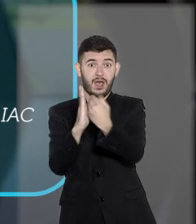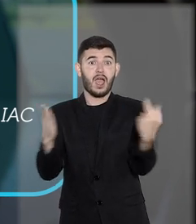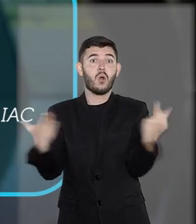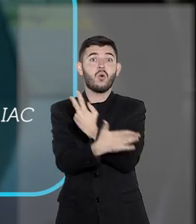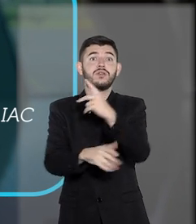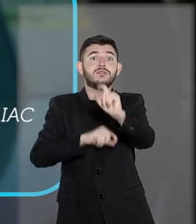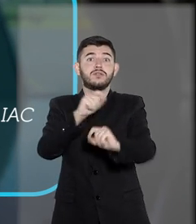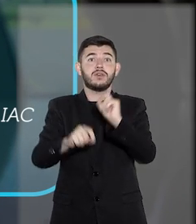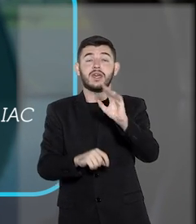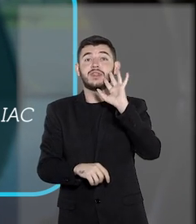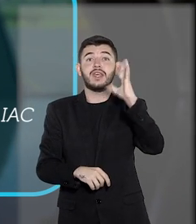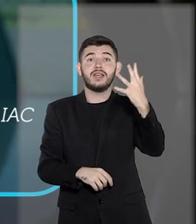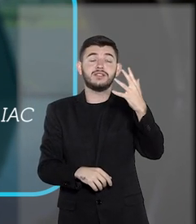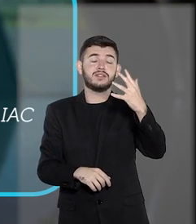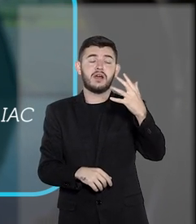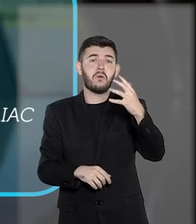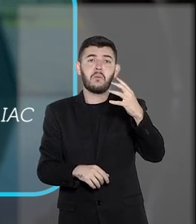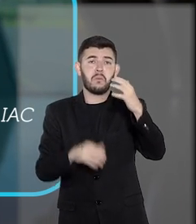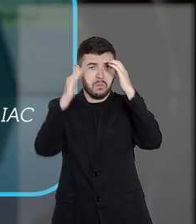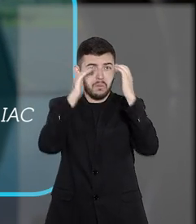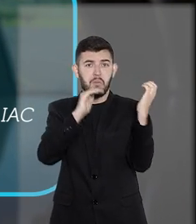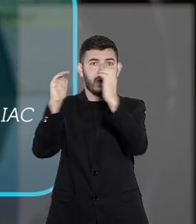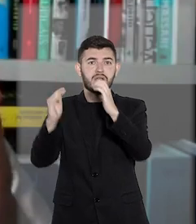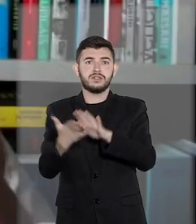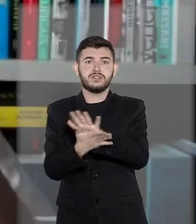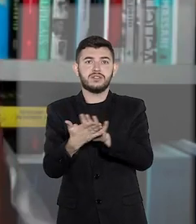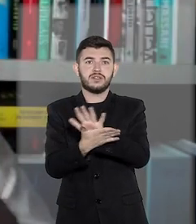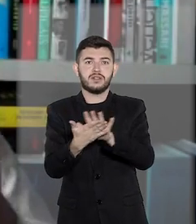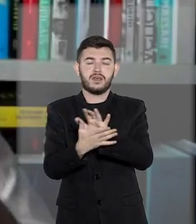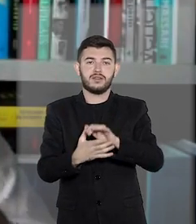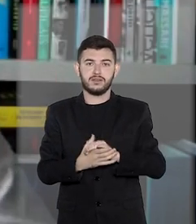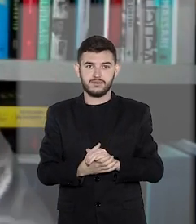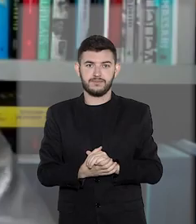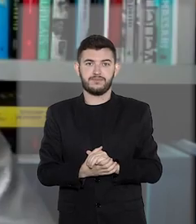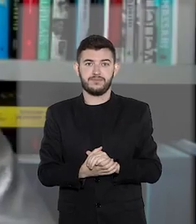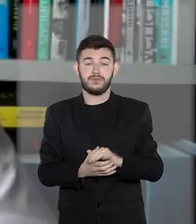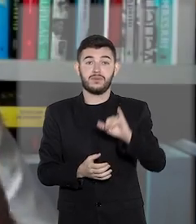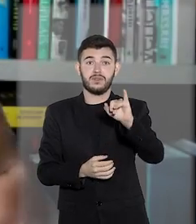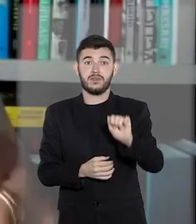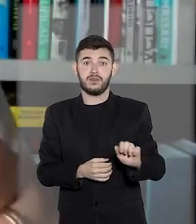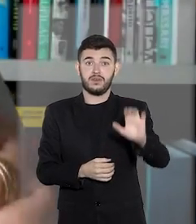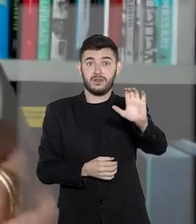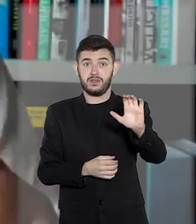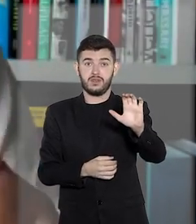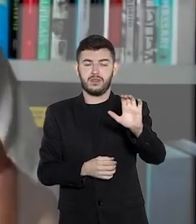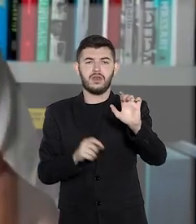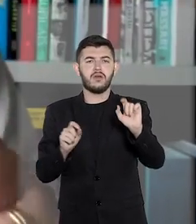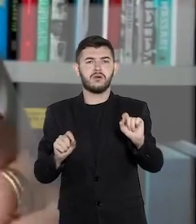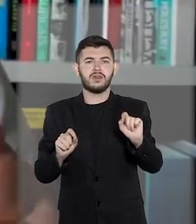em caso de desobediência da decisão em IAC. O IAC pode